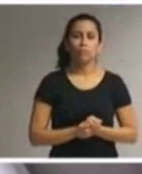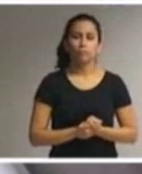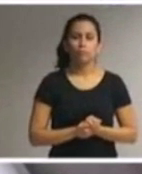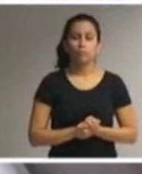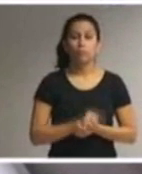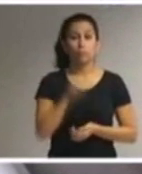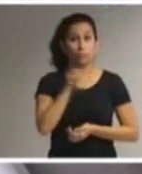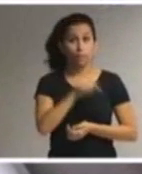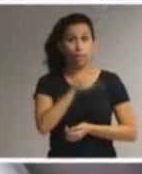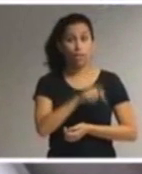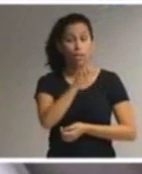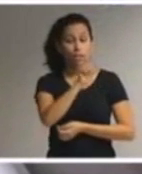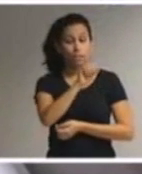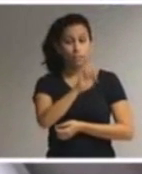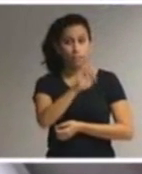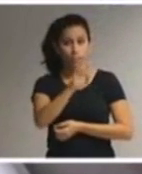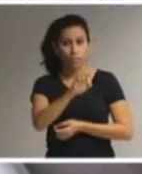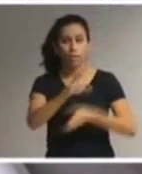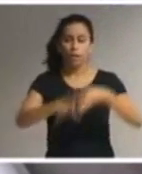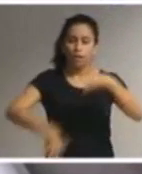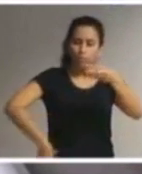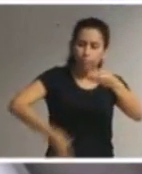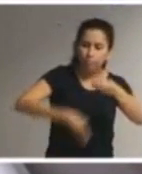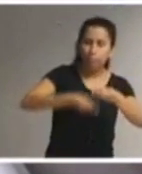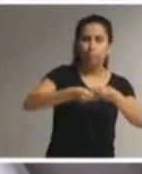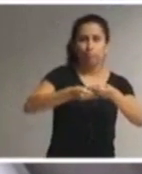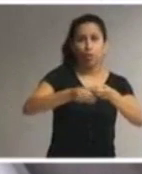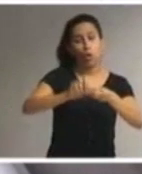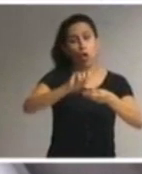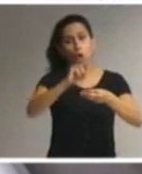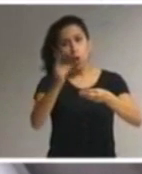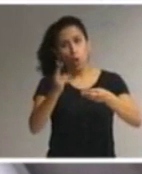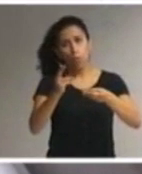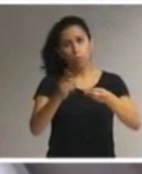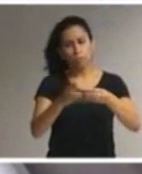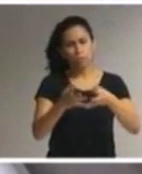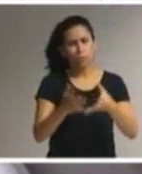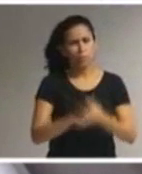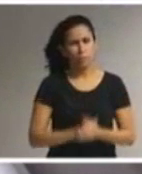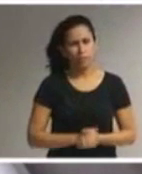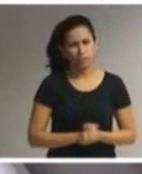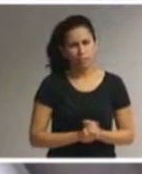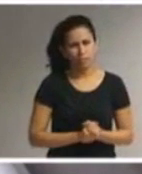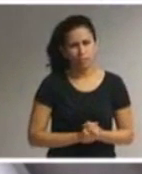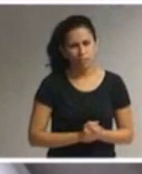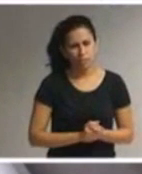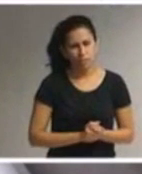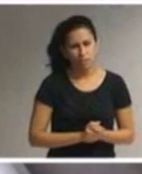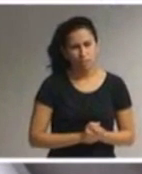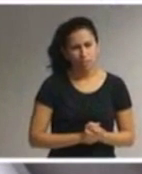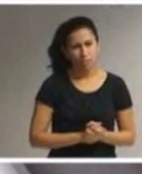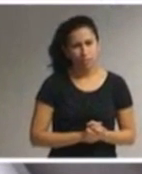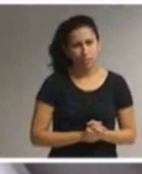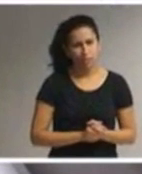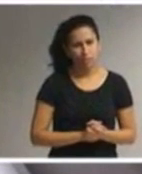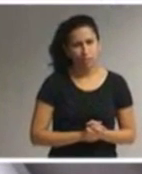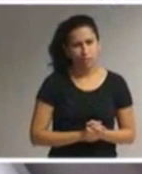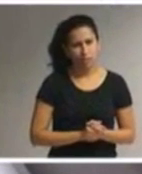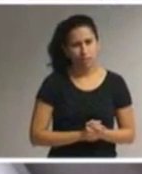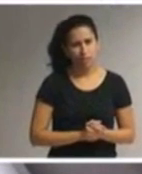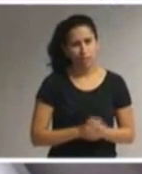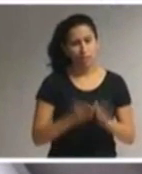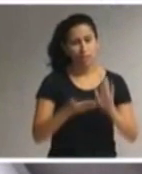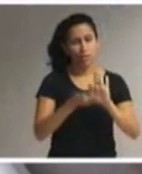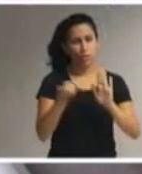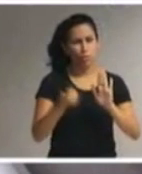Esse atendimento complementa e ou suplementa a formação dos alunos com vistas à autonomia e